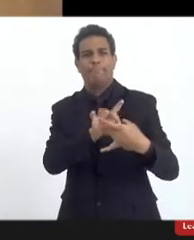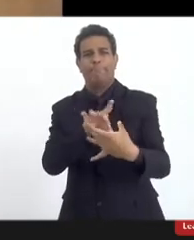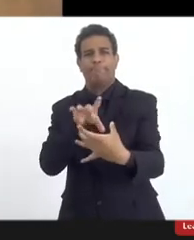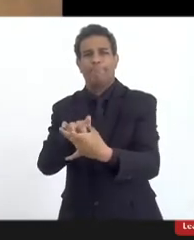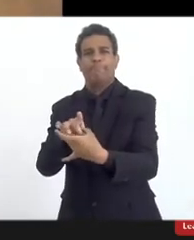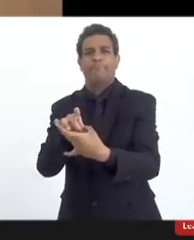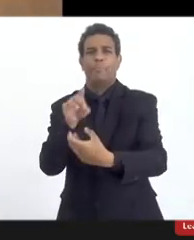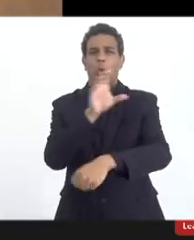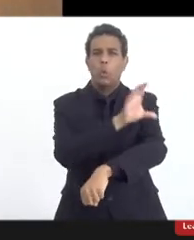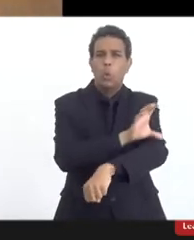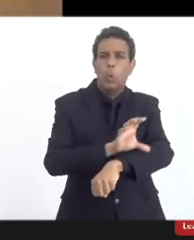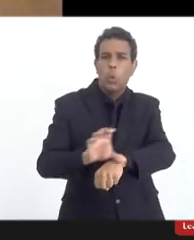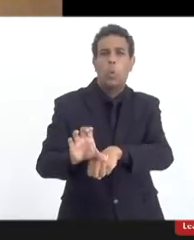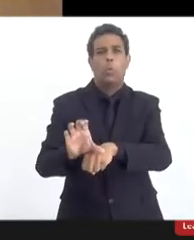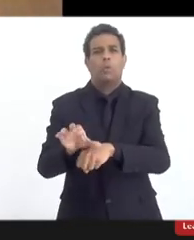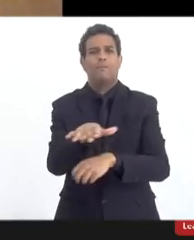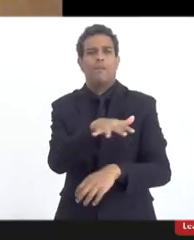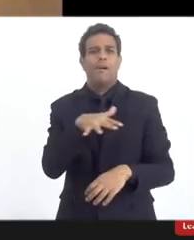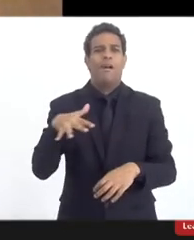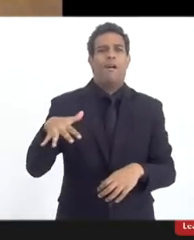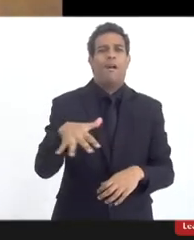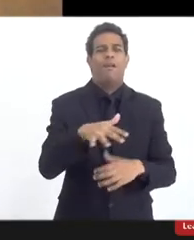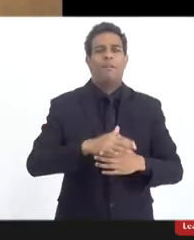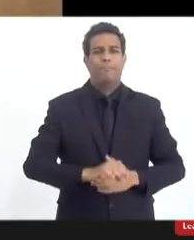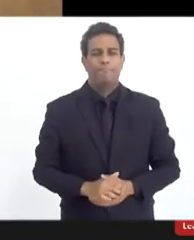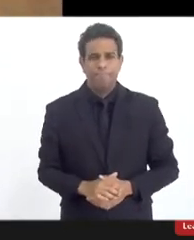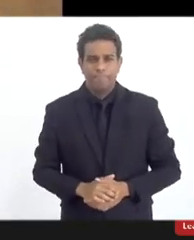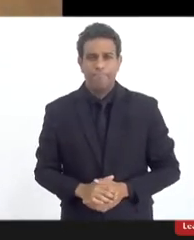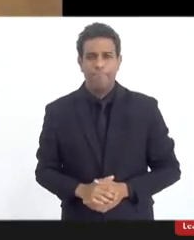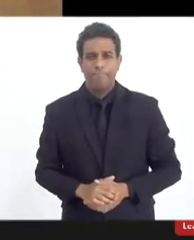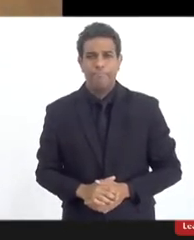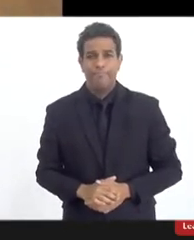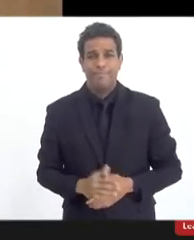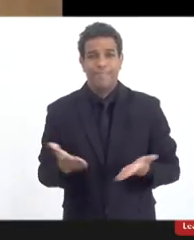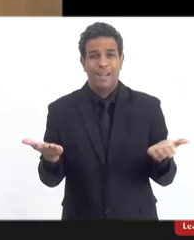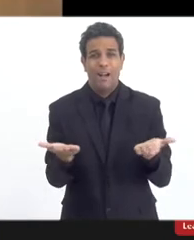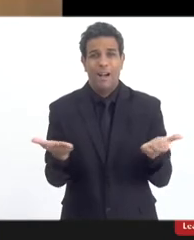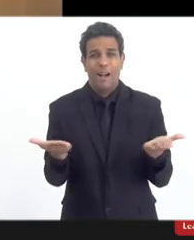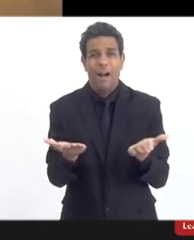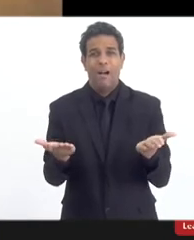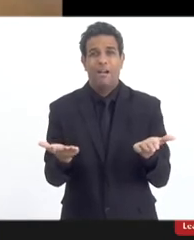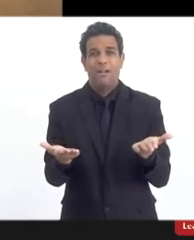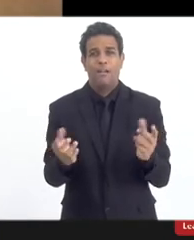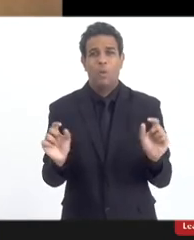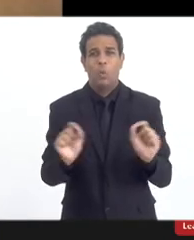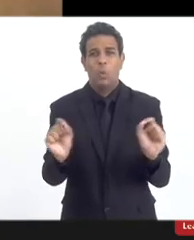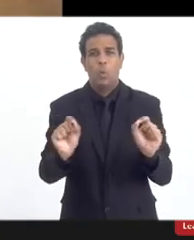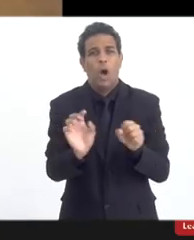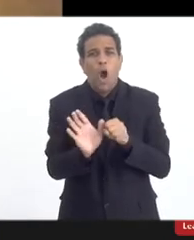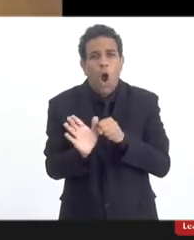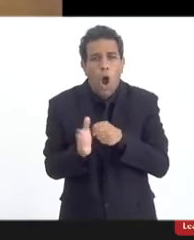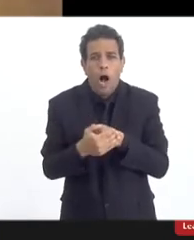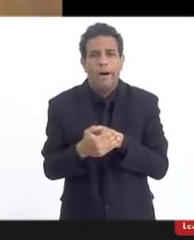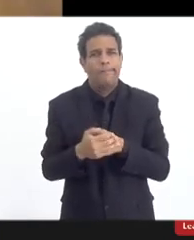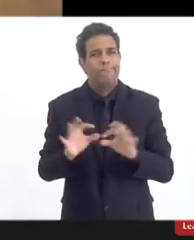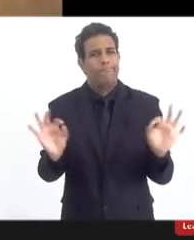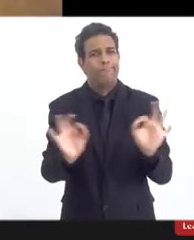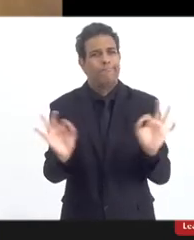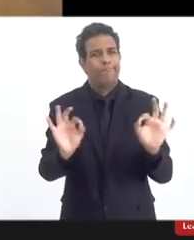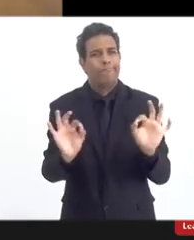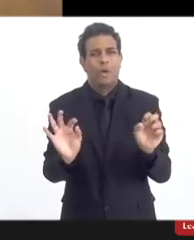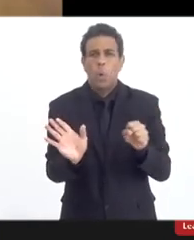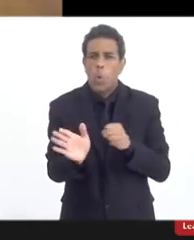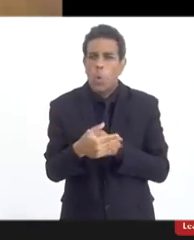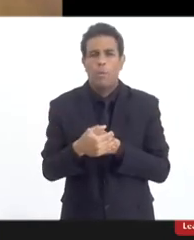a cultura do encontro, o isolamento, não, o isolamento,